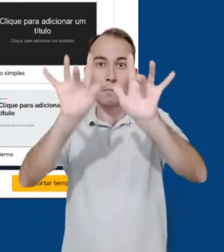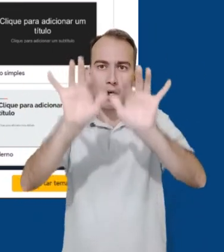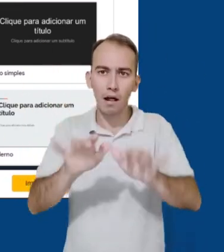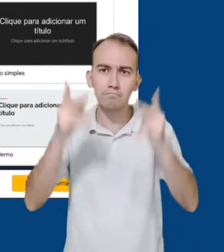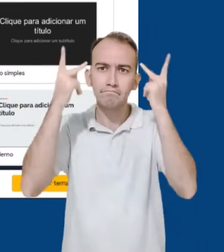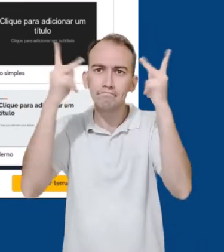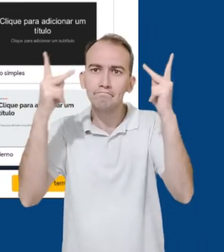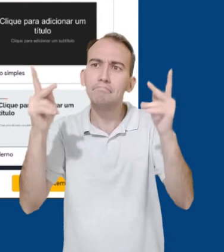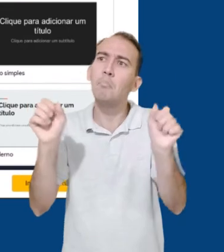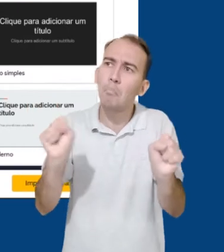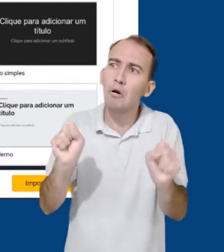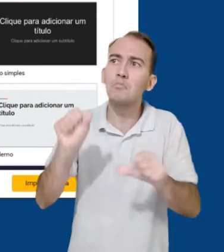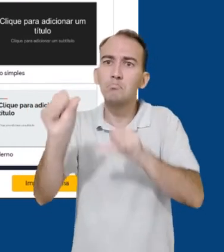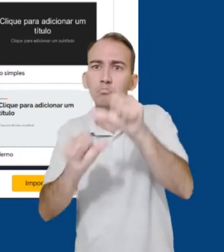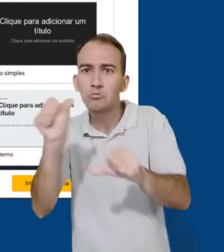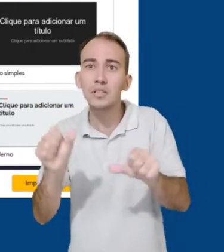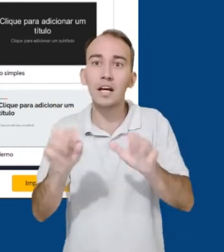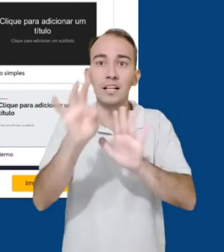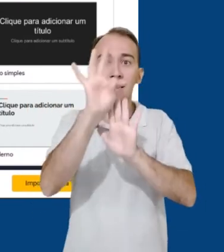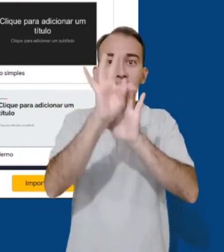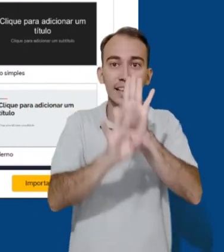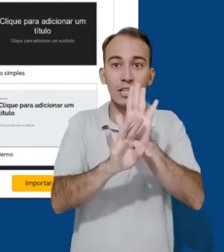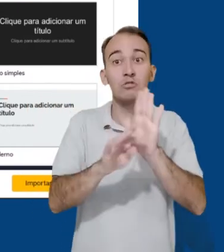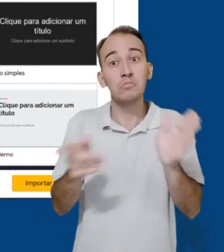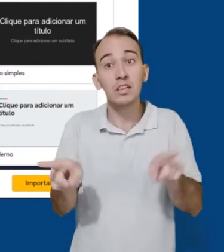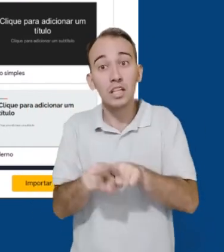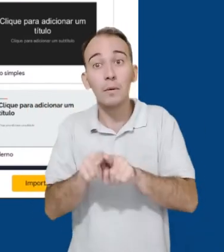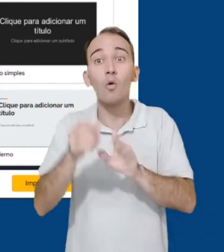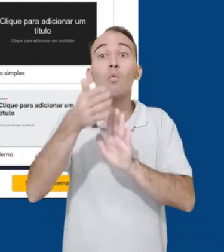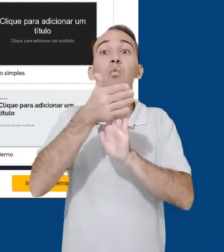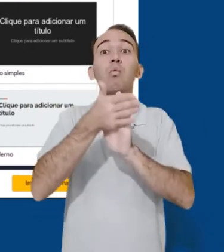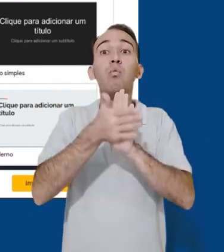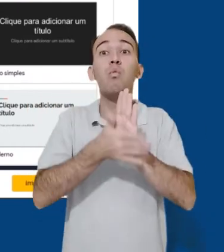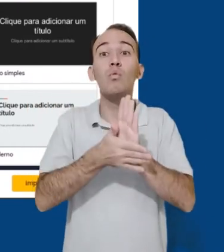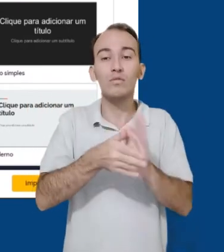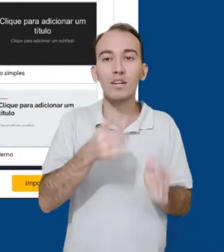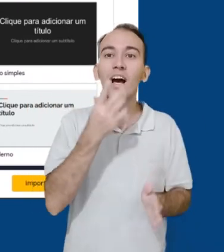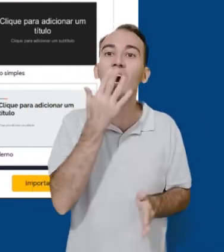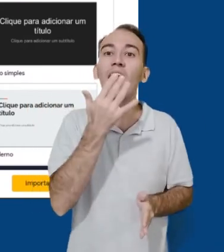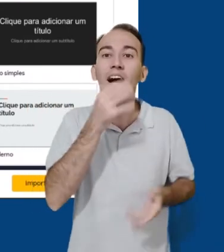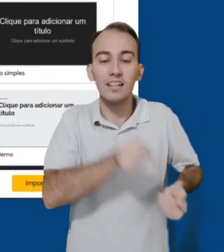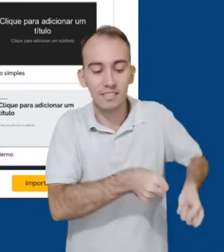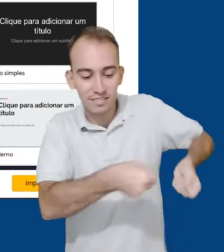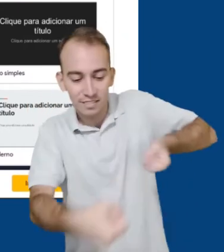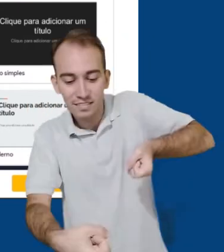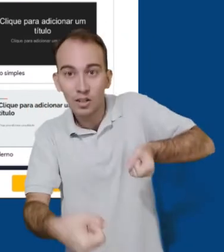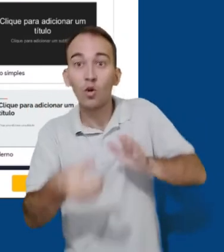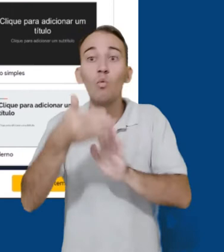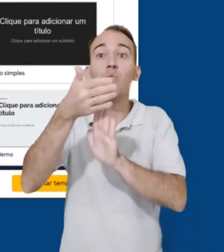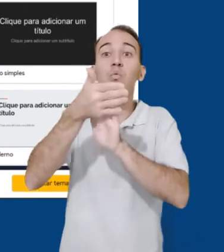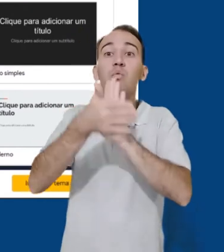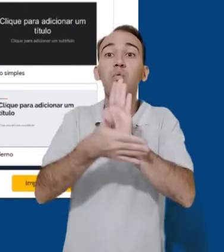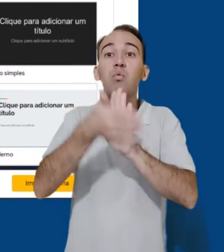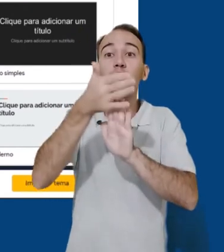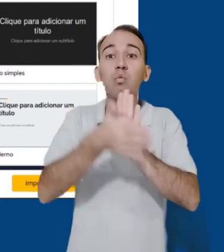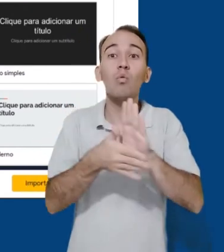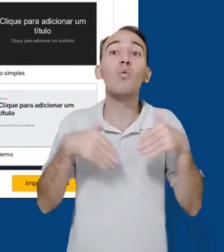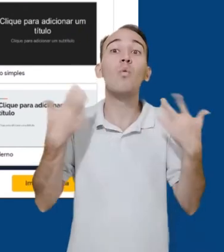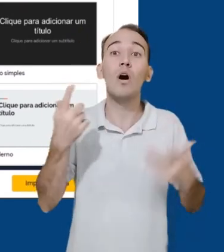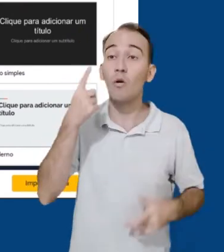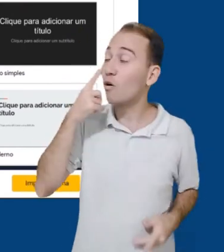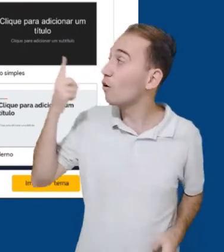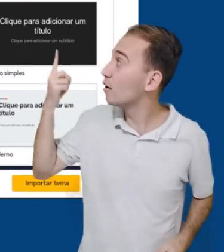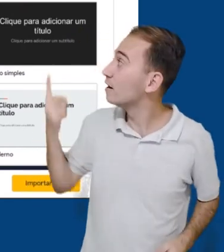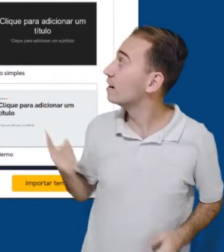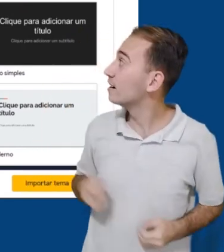Digitamos e podemos personalizar tanto o texto quanto a caixa de texto. O balde de tinta nos permite escolher a cor do fundo da caixa de